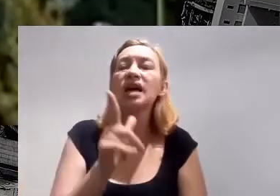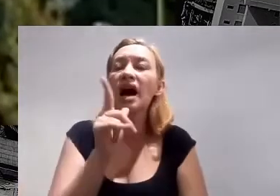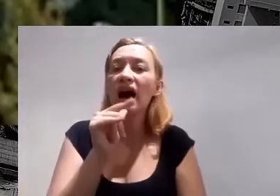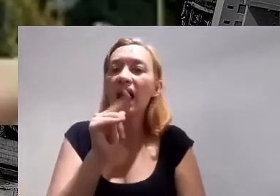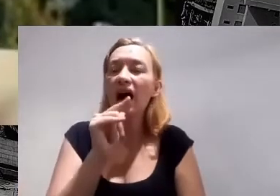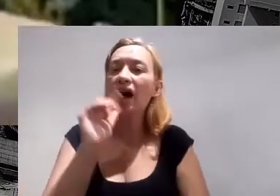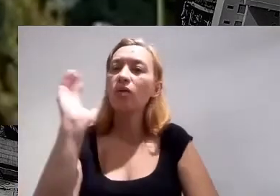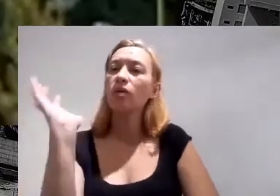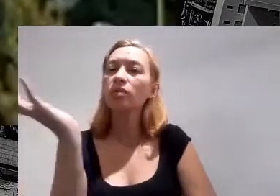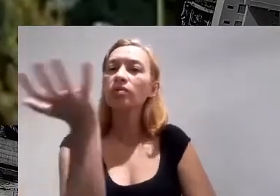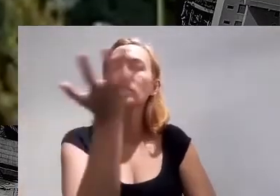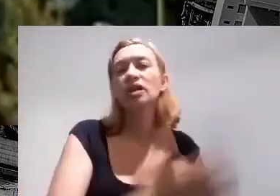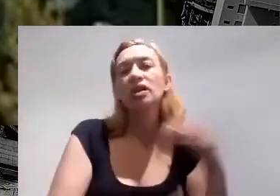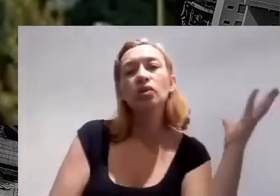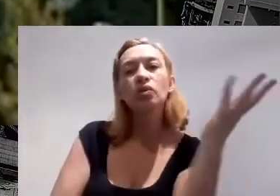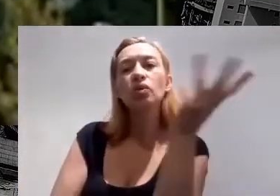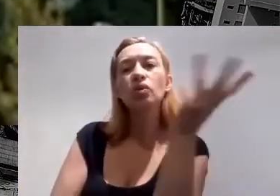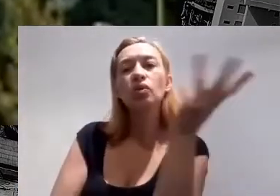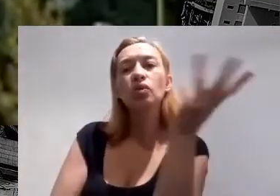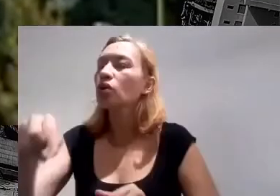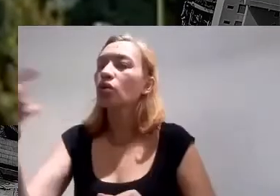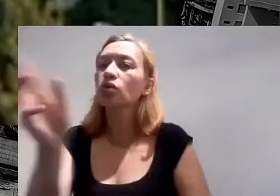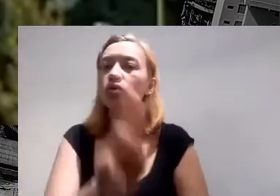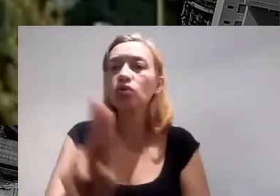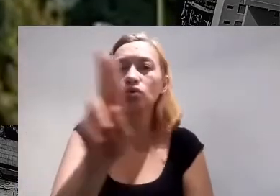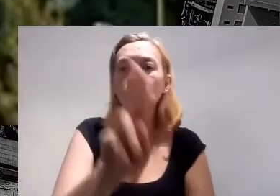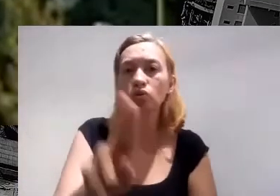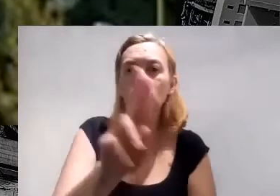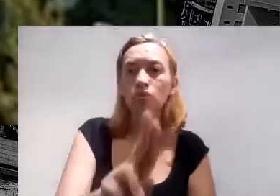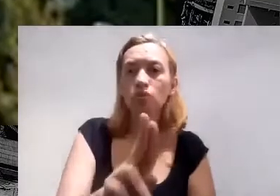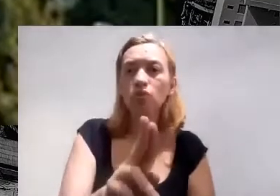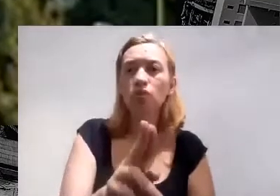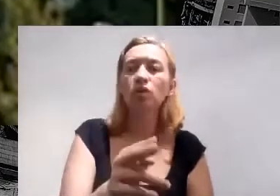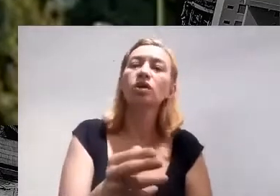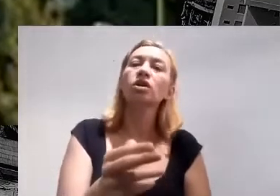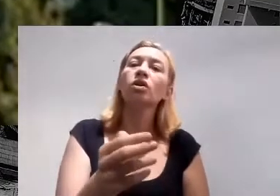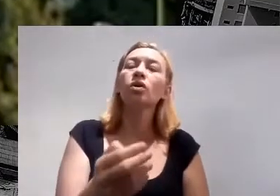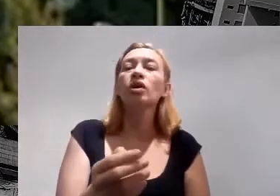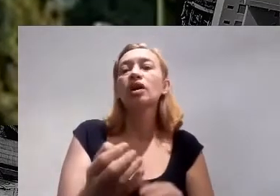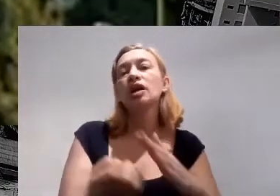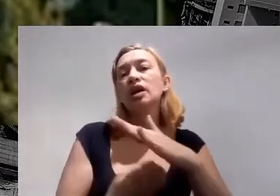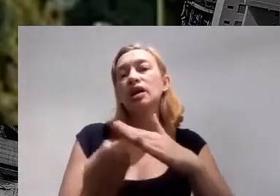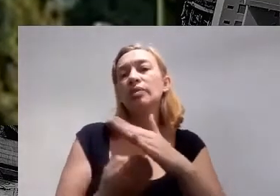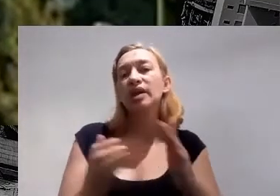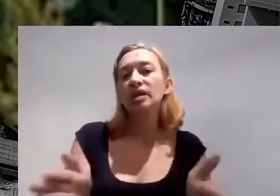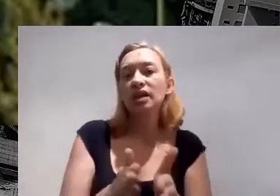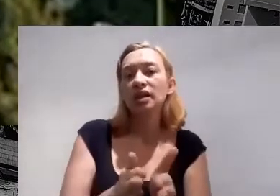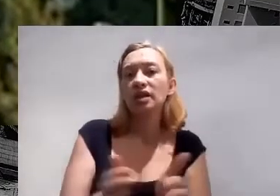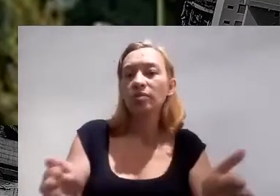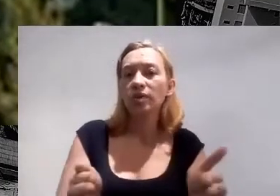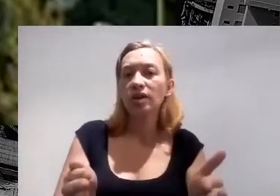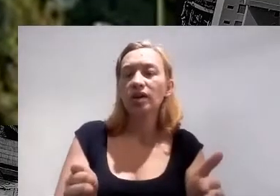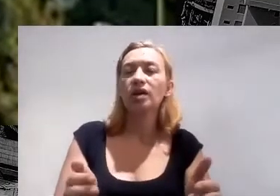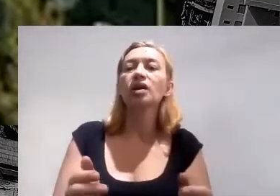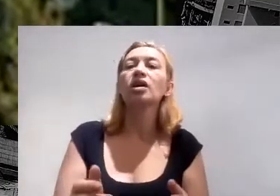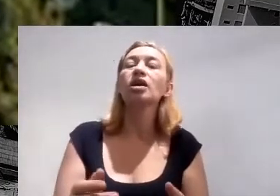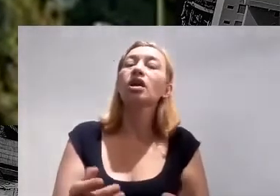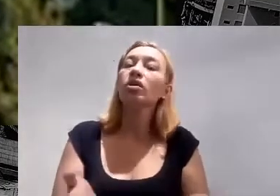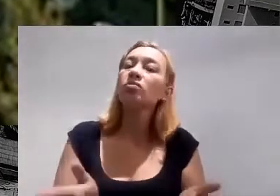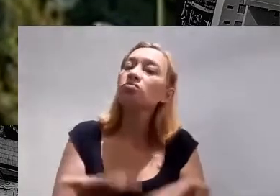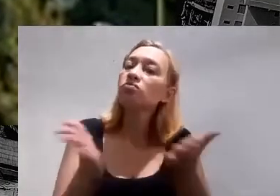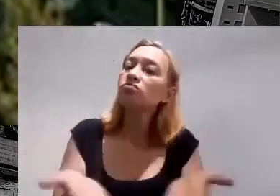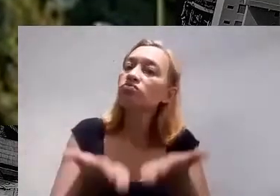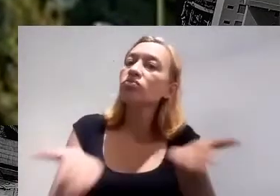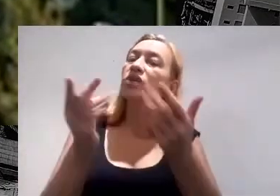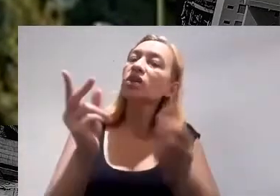outros usos, com pequenas e médias empresas. E a gente está procurando incentivar, procurando colaborar